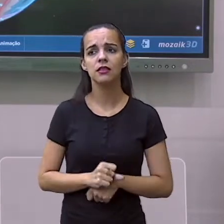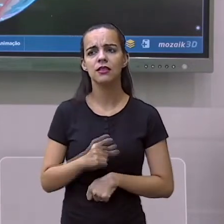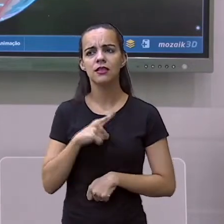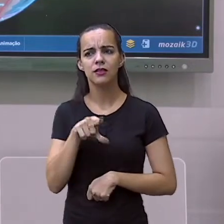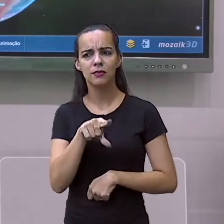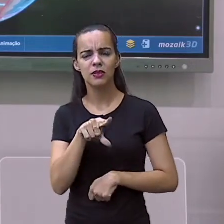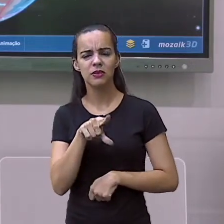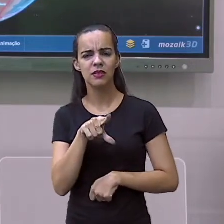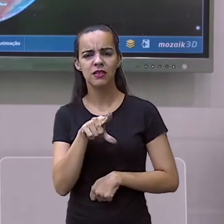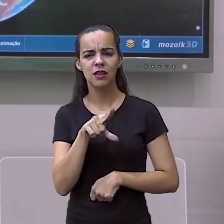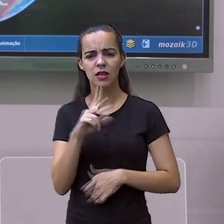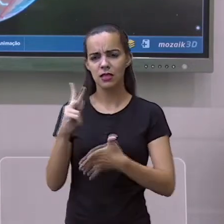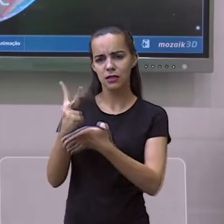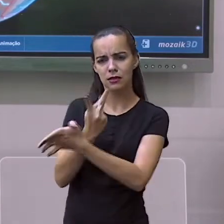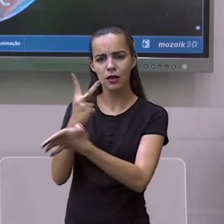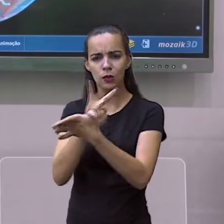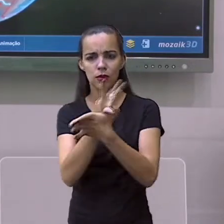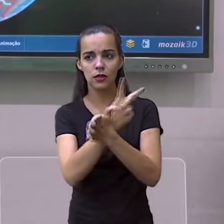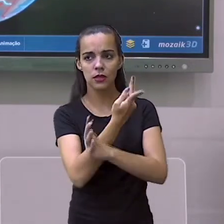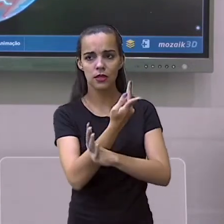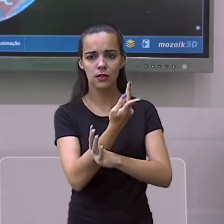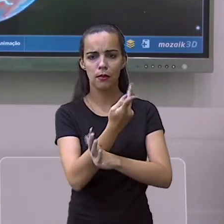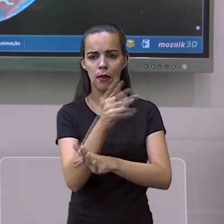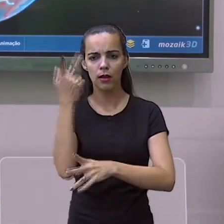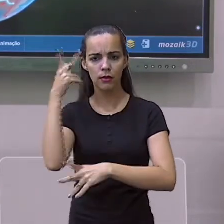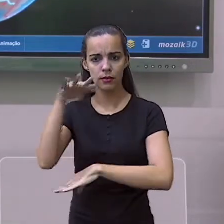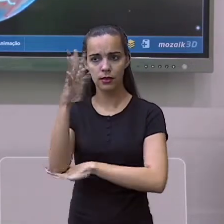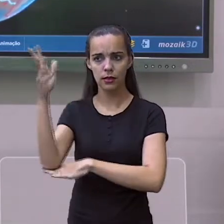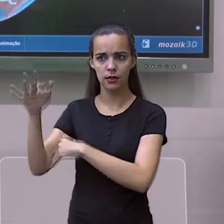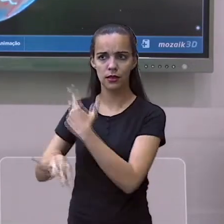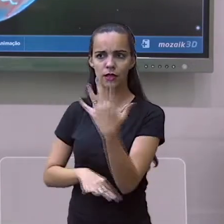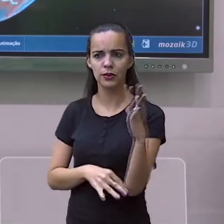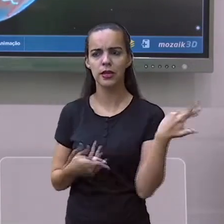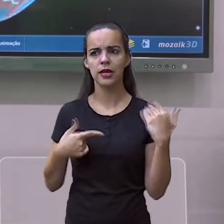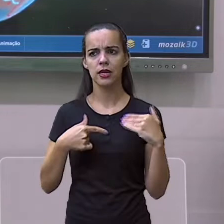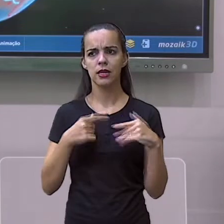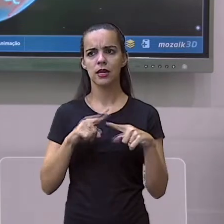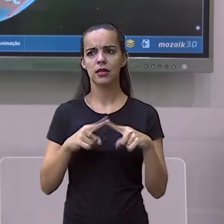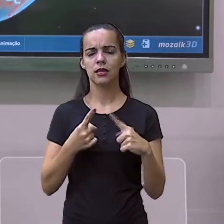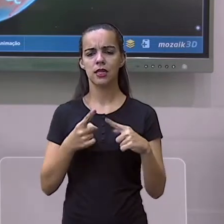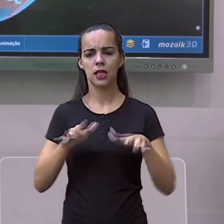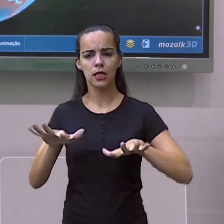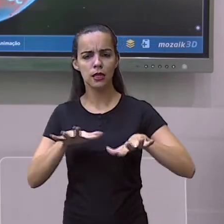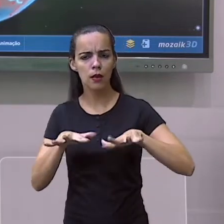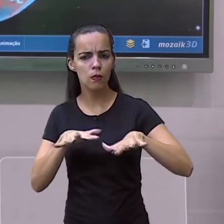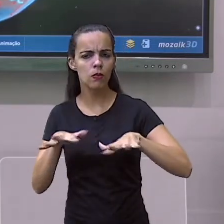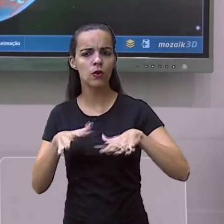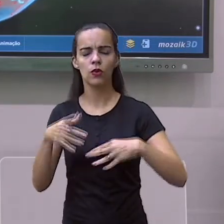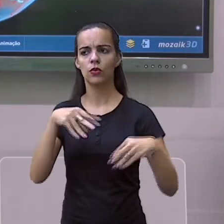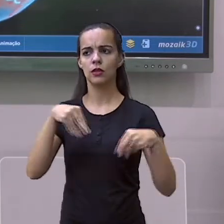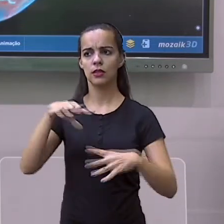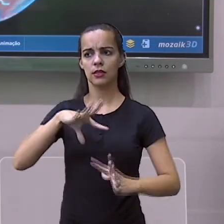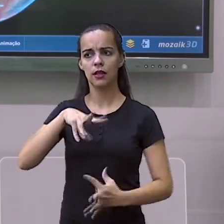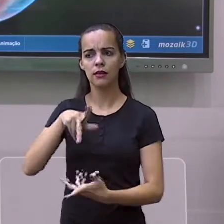esses fenômenos são mostrados em algum país aqui